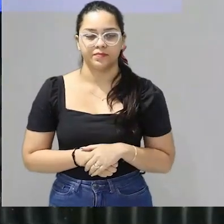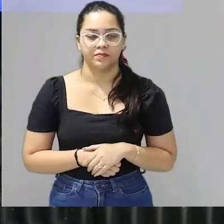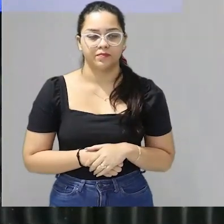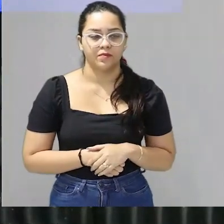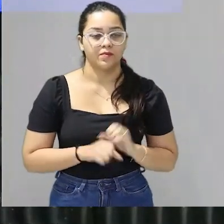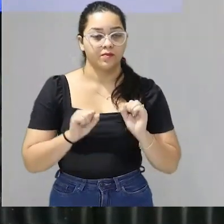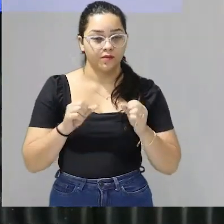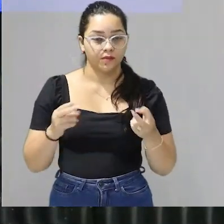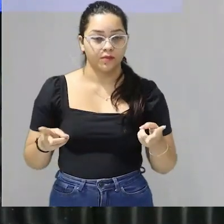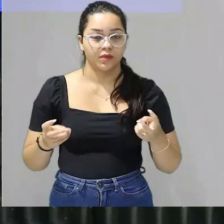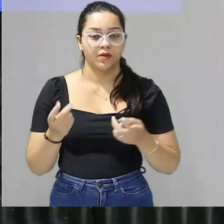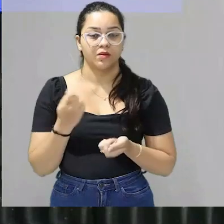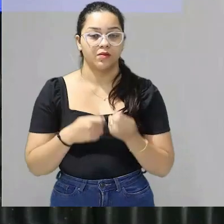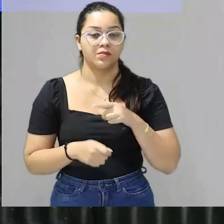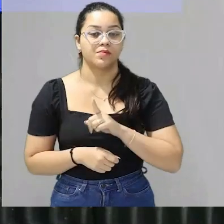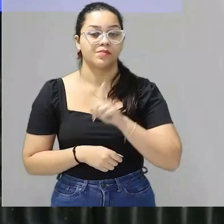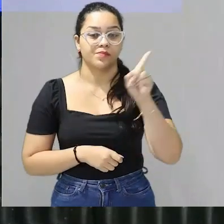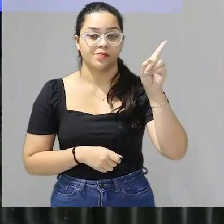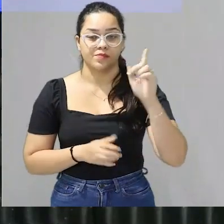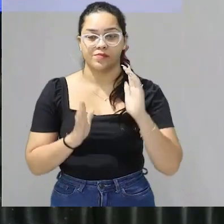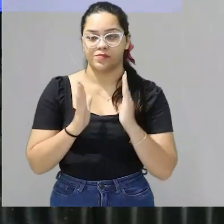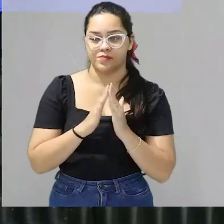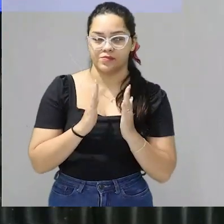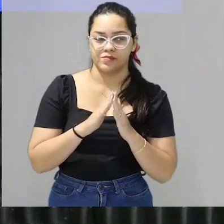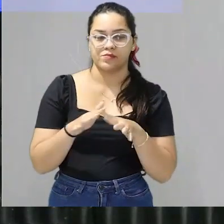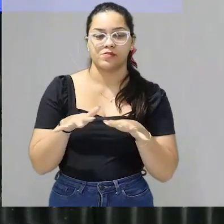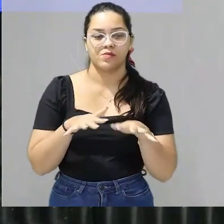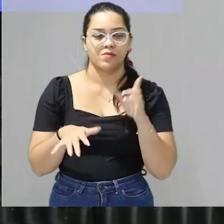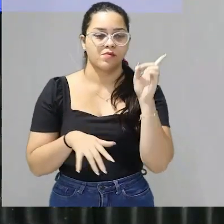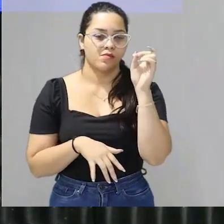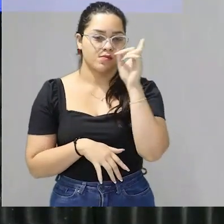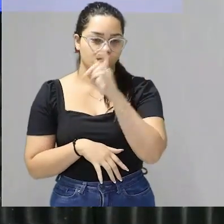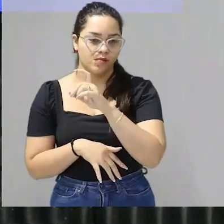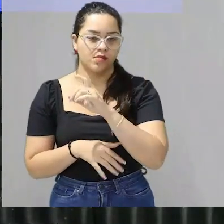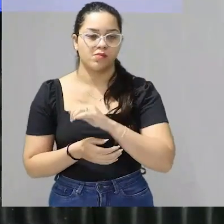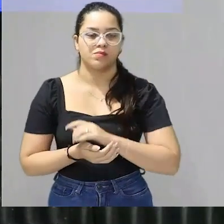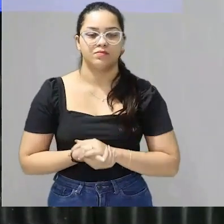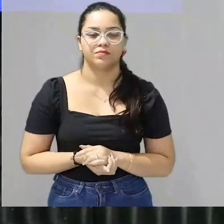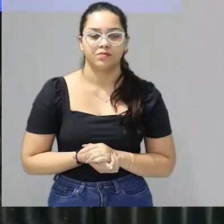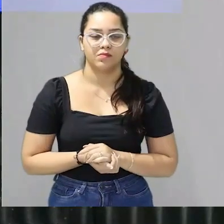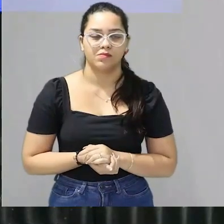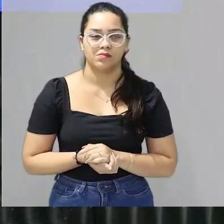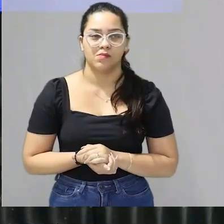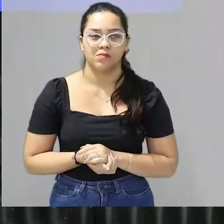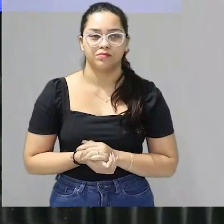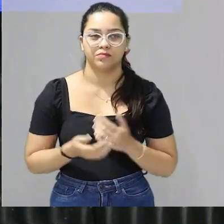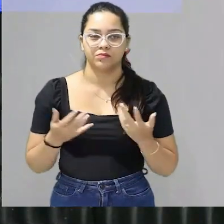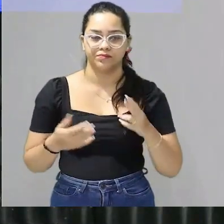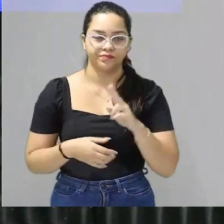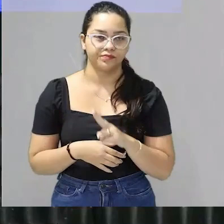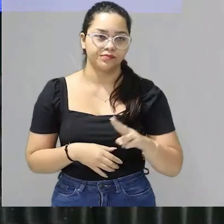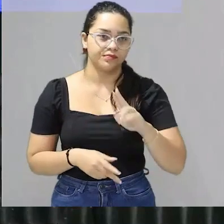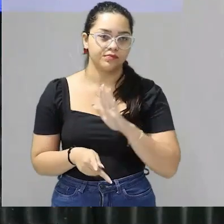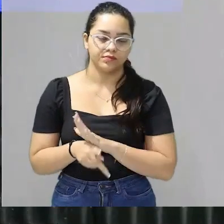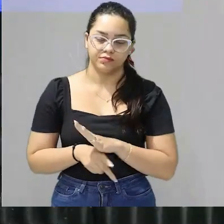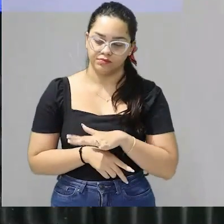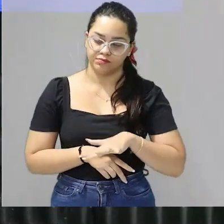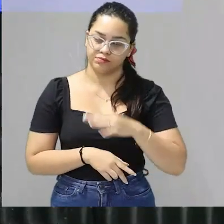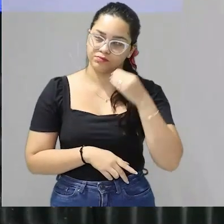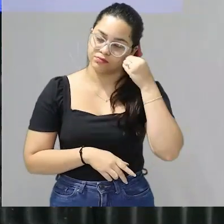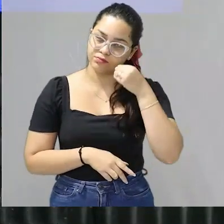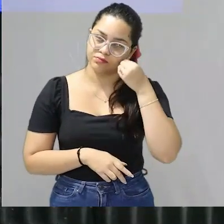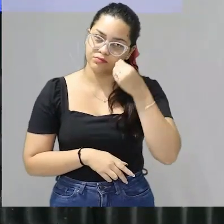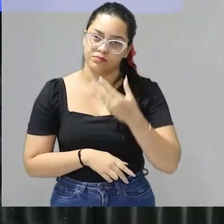possível afirmar que a economia lá em casa vem passando por momentos difíceis tendo em vista então ele utilizou a própria realidade